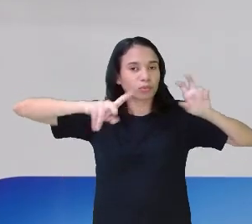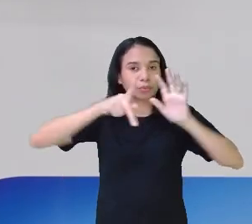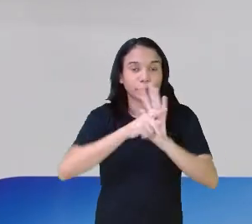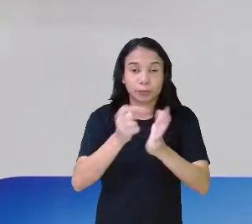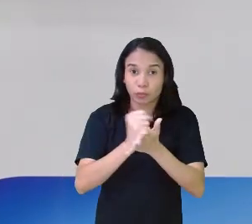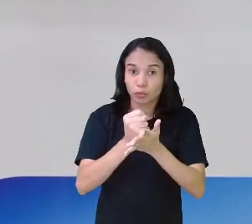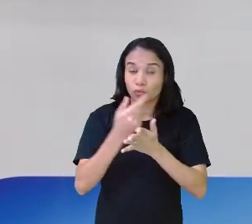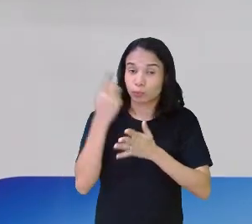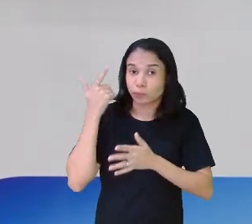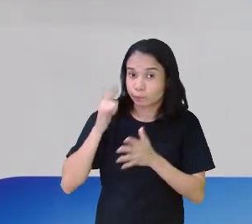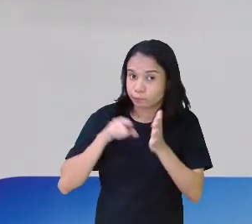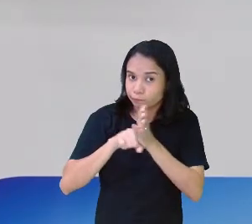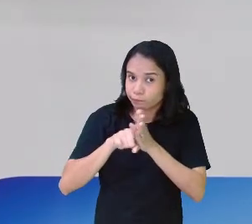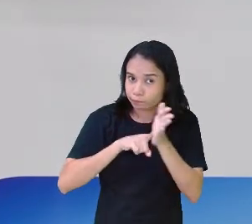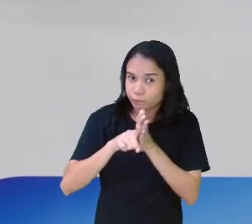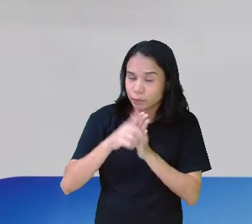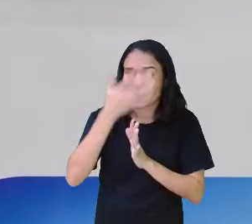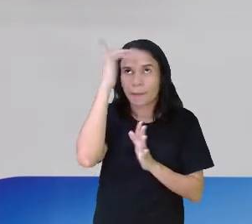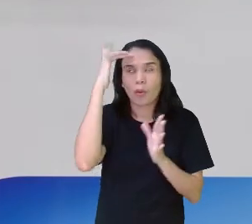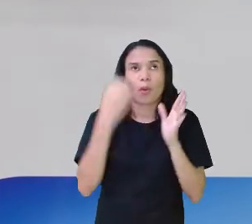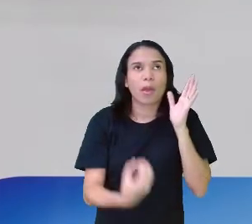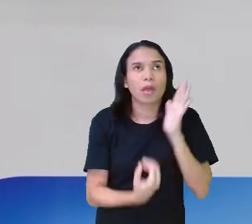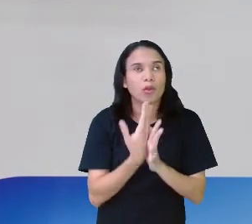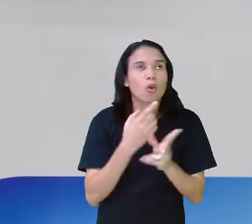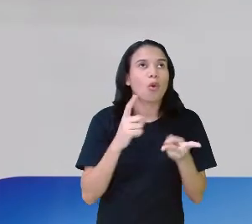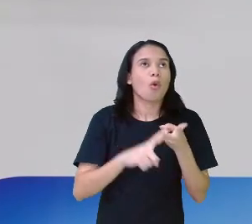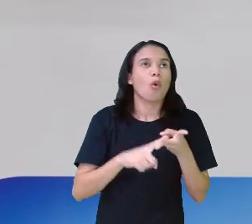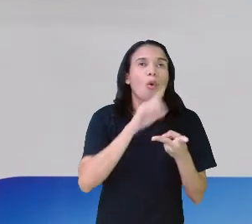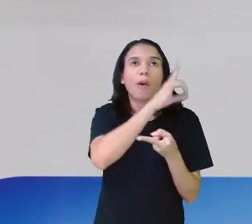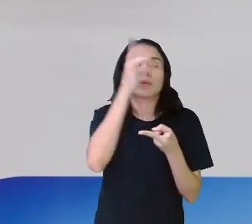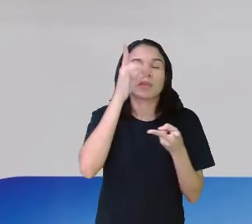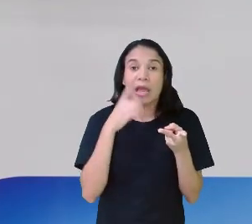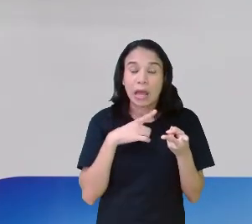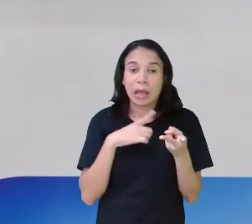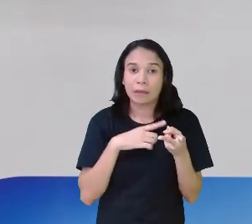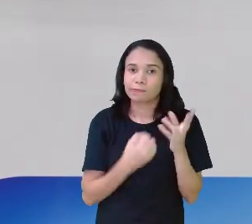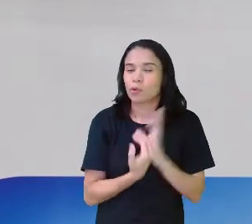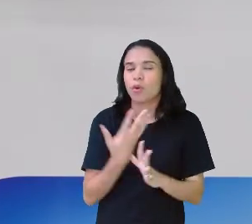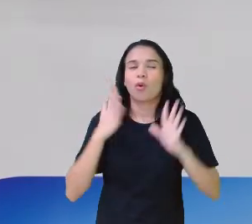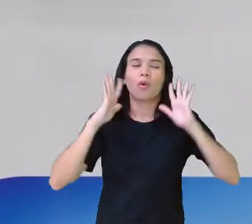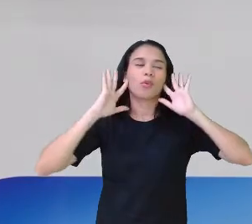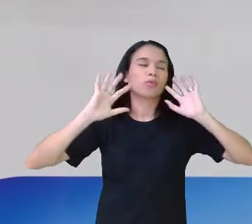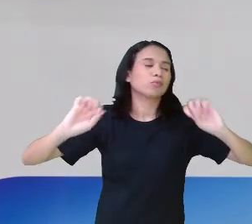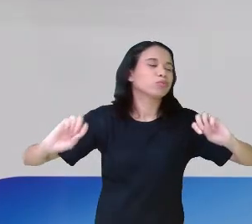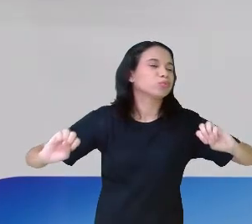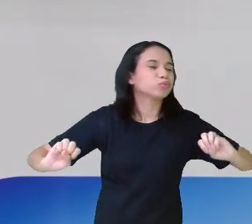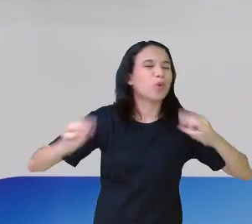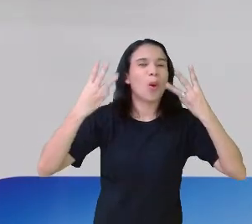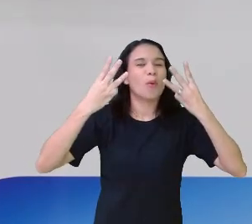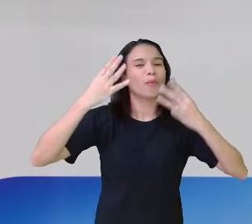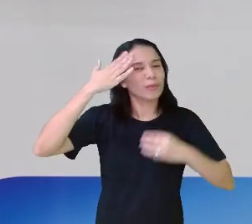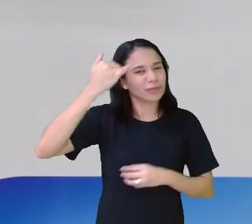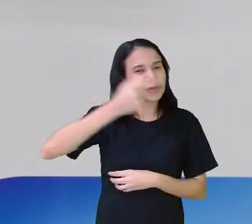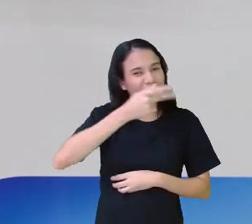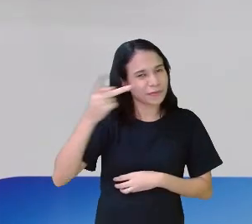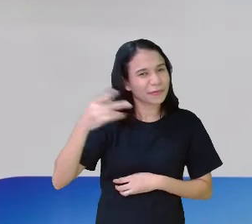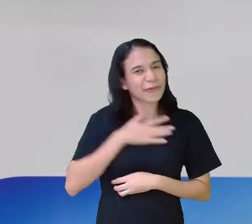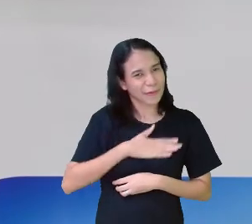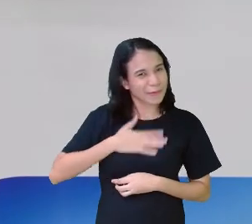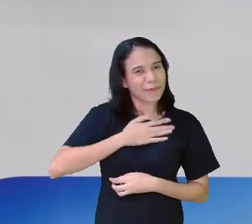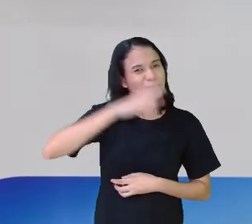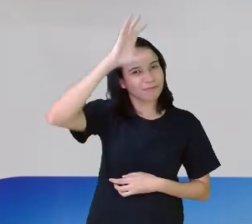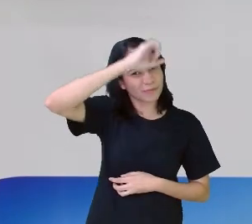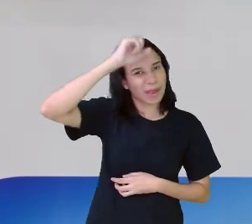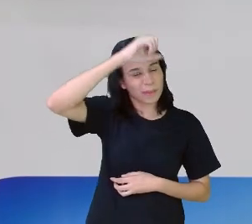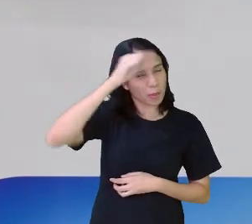Se você conseguir pesquisar, quem criou. Quando foi lançado, vai ficar show de bola. E eu sei que vocês gostam de aprender coisas